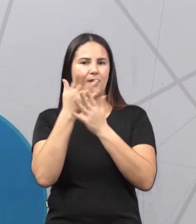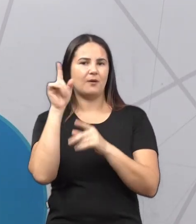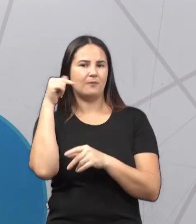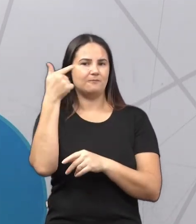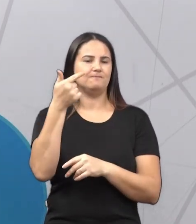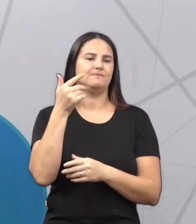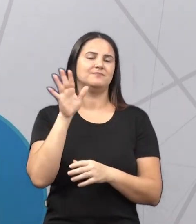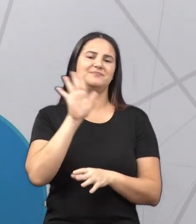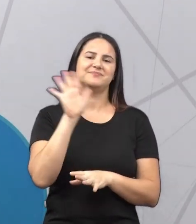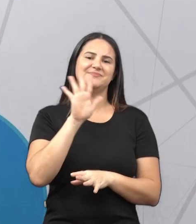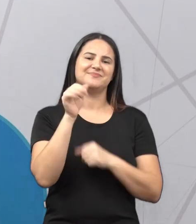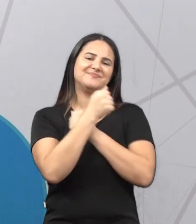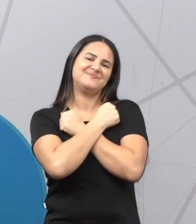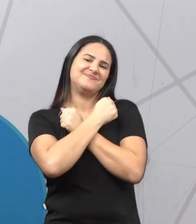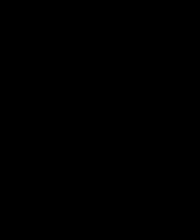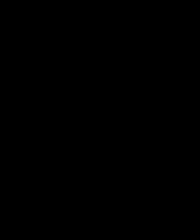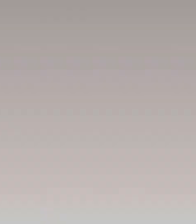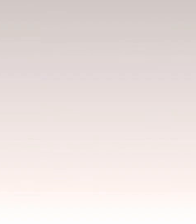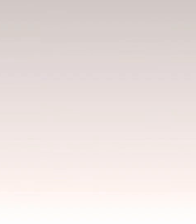grande abraço.